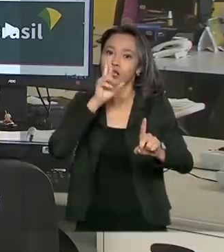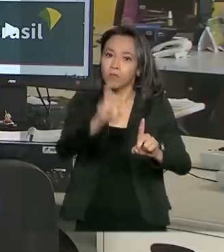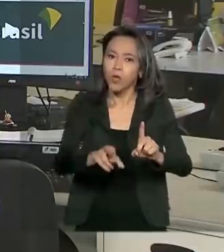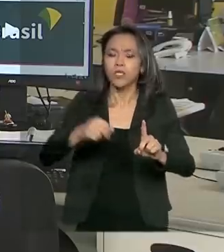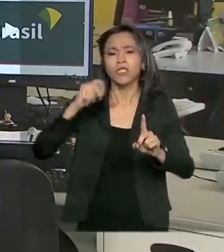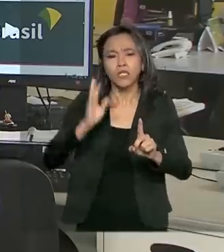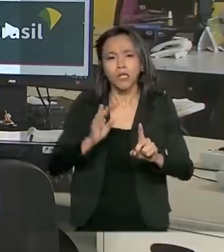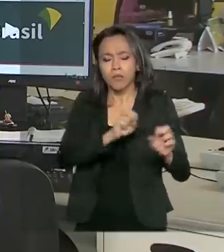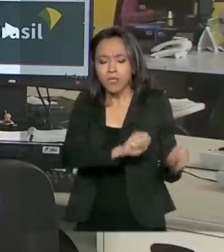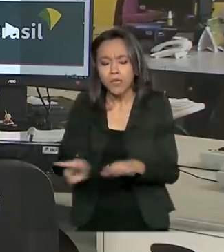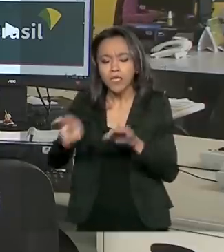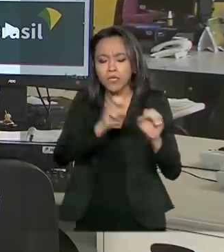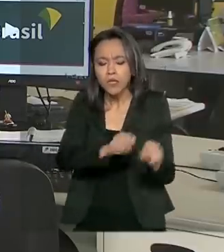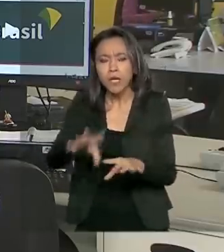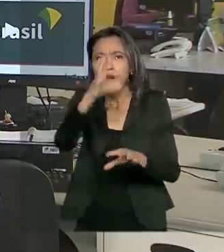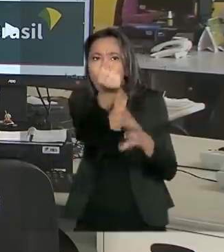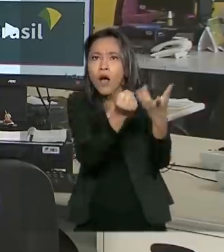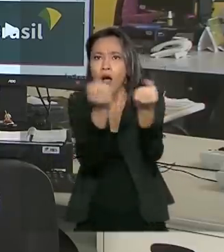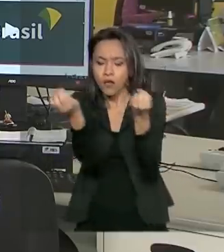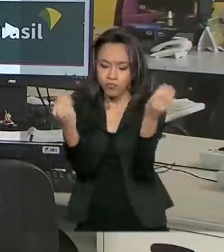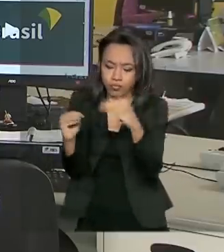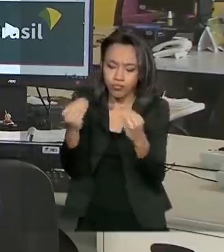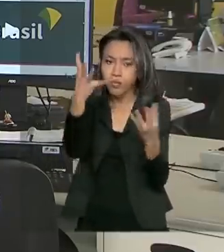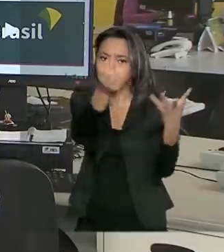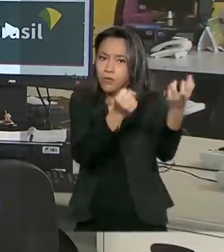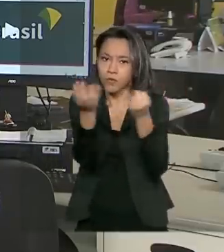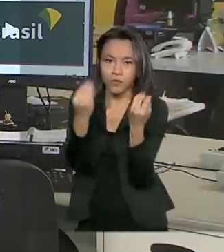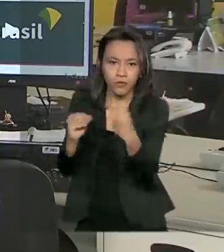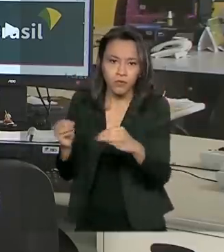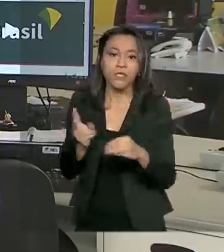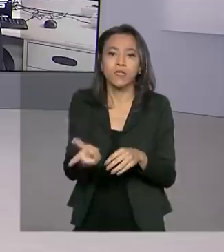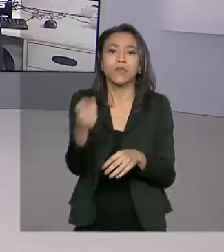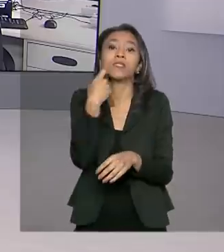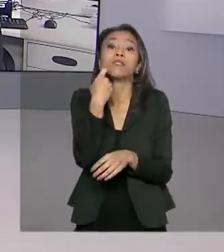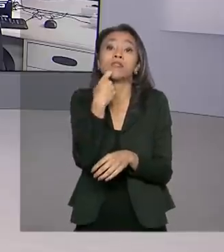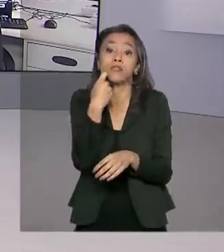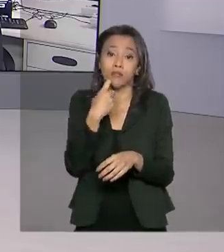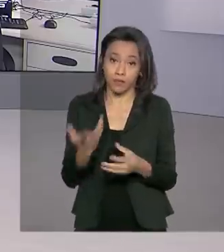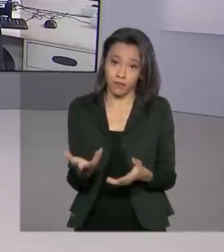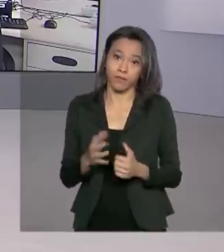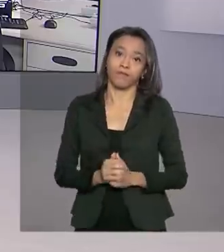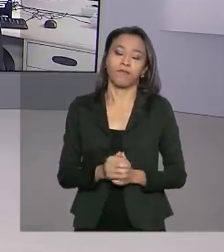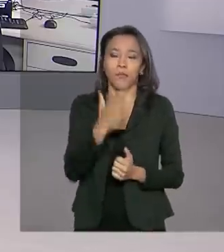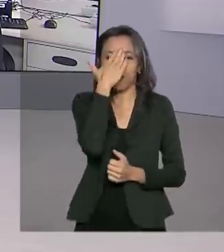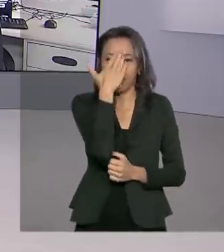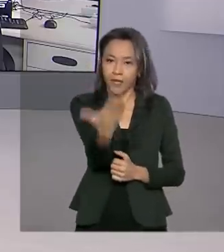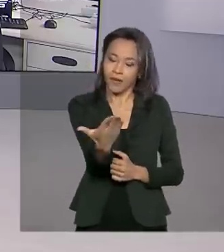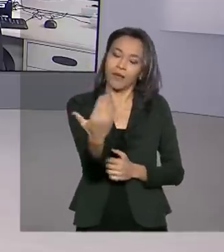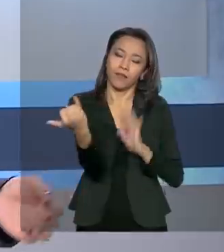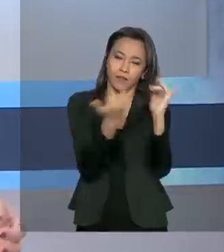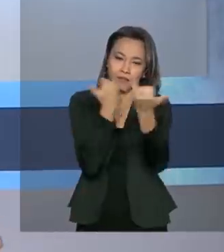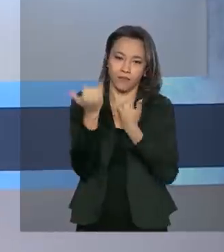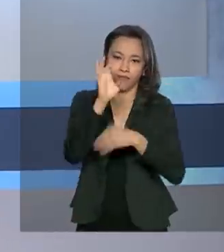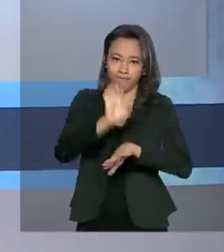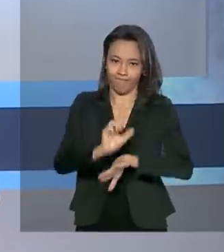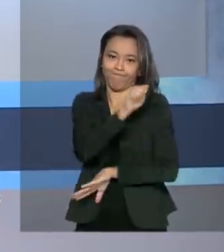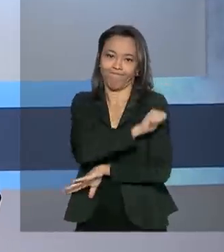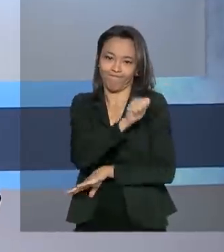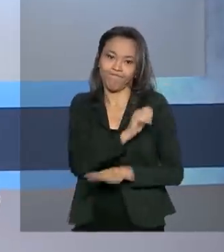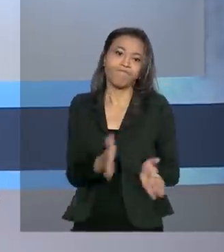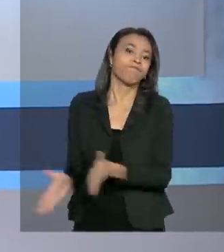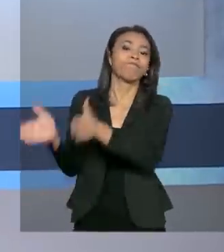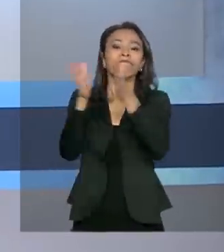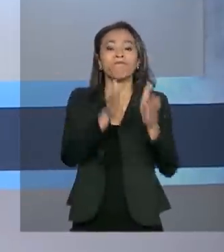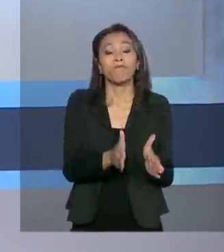a semana, sempre às sextas-feiras. Renata. Obrigada, Igor, pelas suas informações direto do Rio. E com